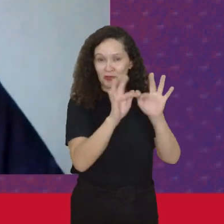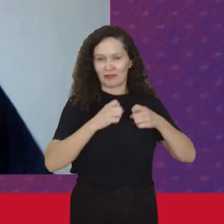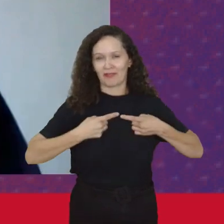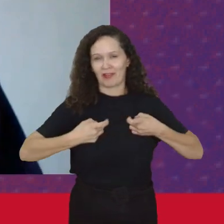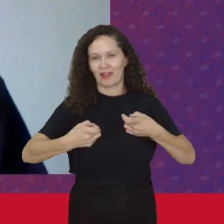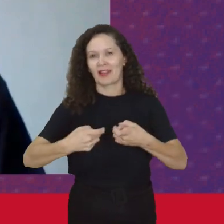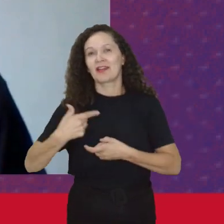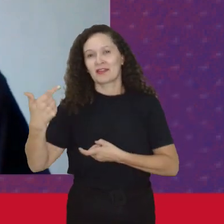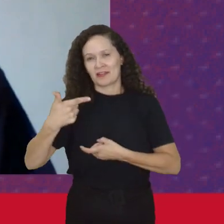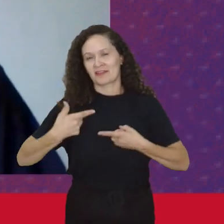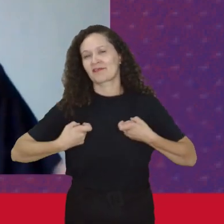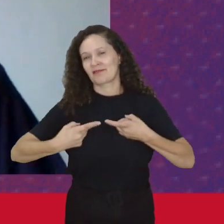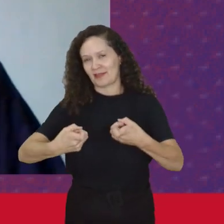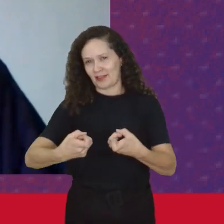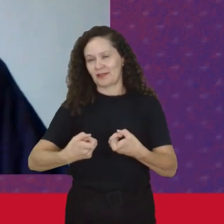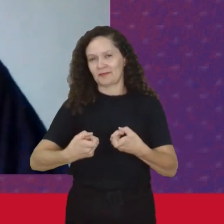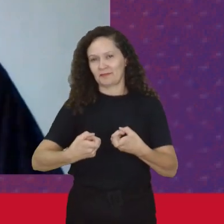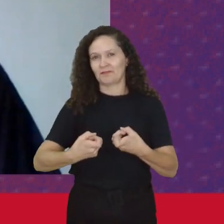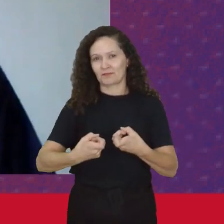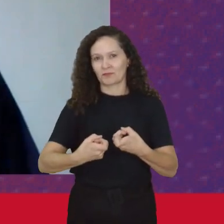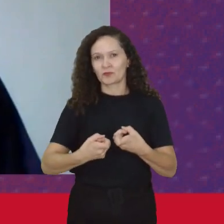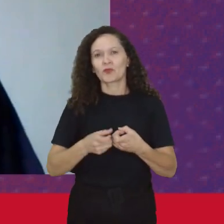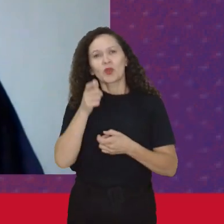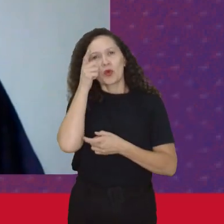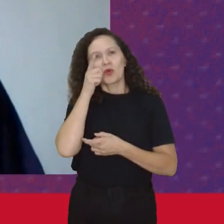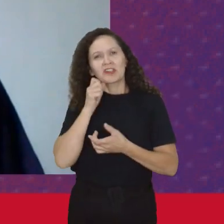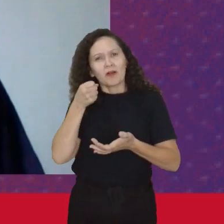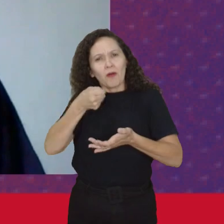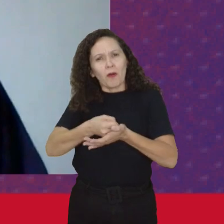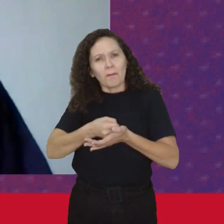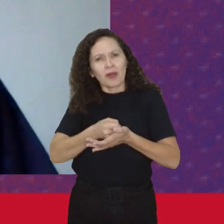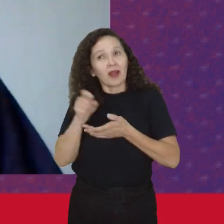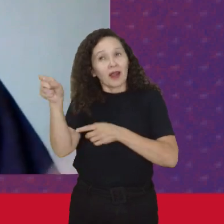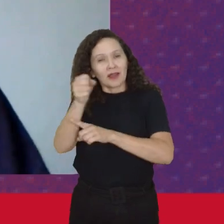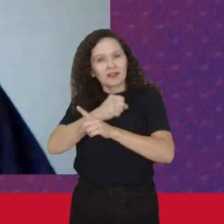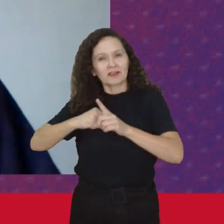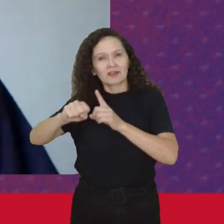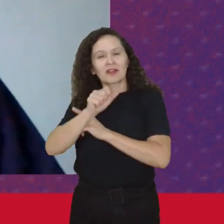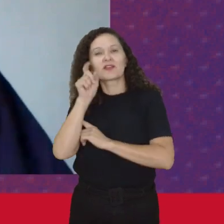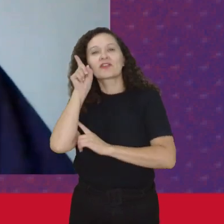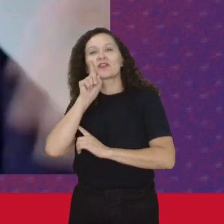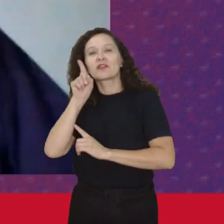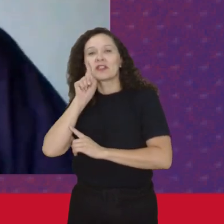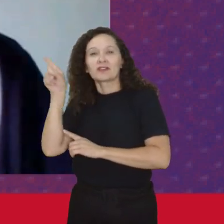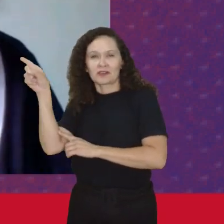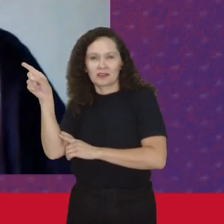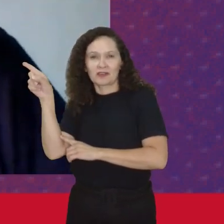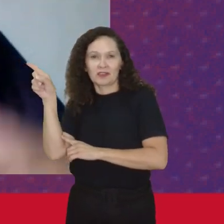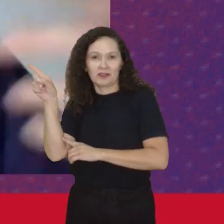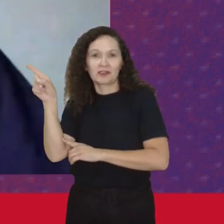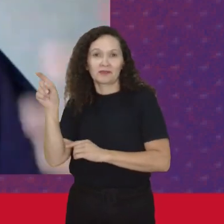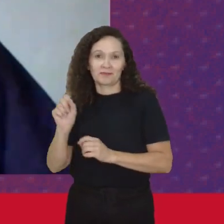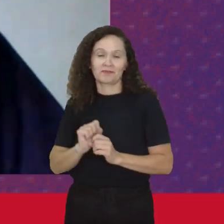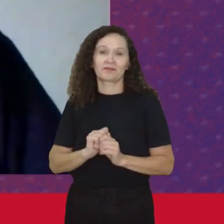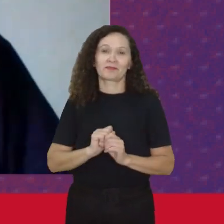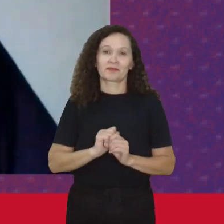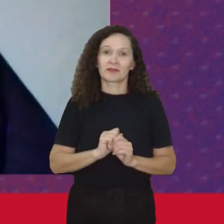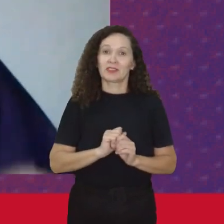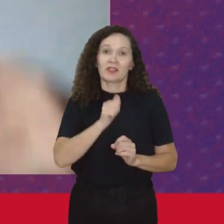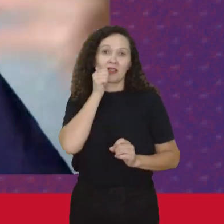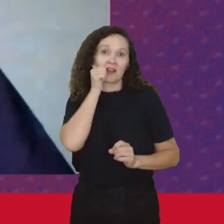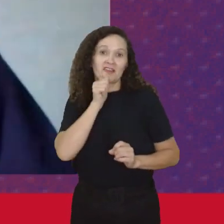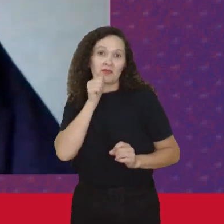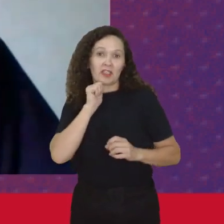grande Capacidade de consumo Da sociedade Americana Onde as mulheres E com a ideia De que tinham Que ter